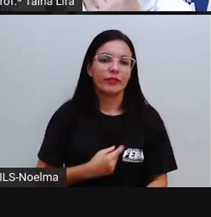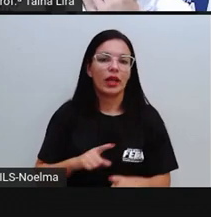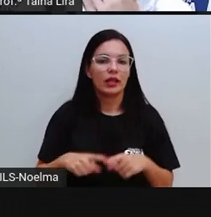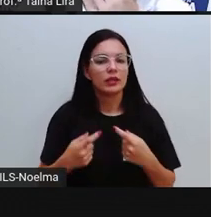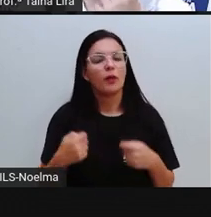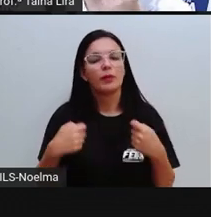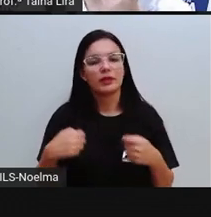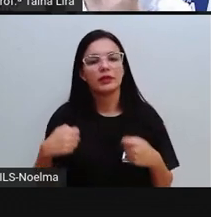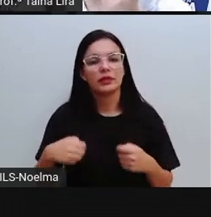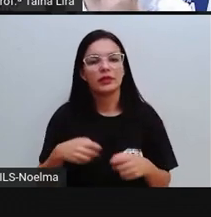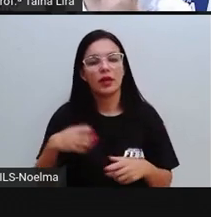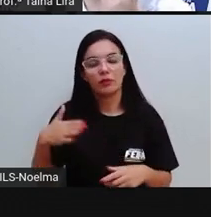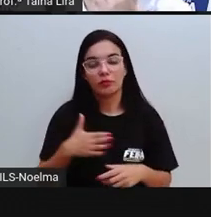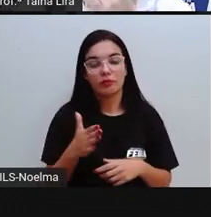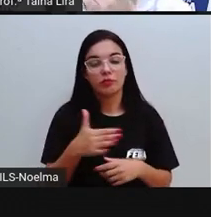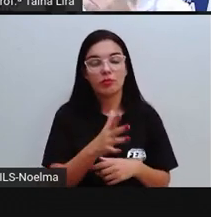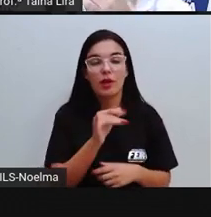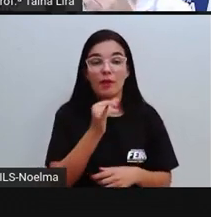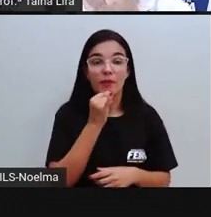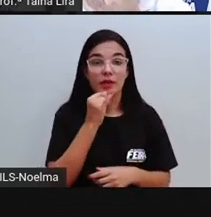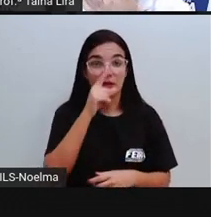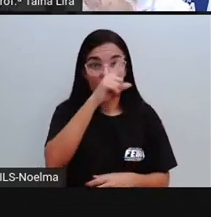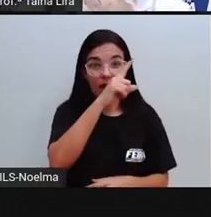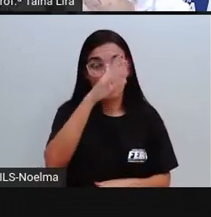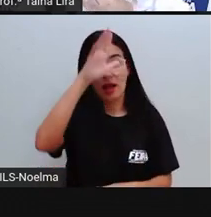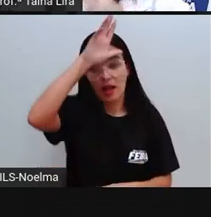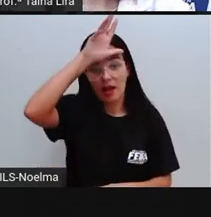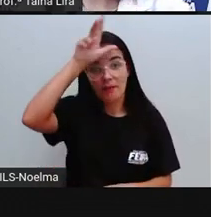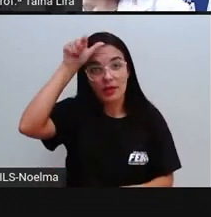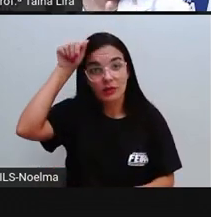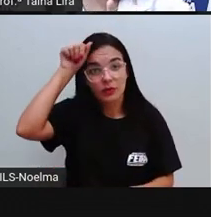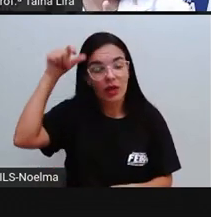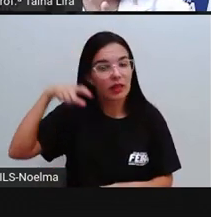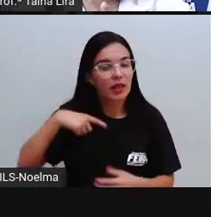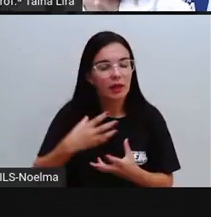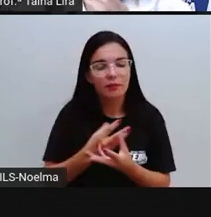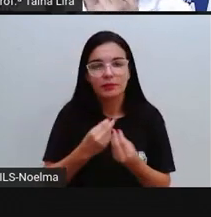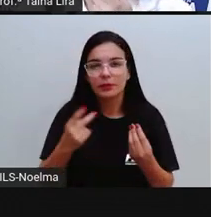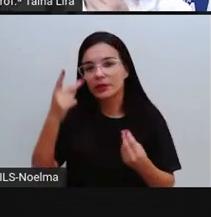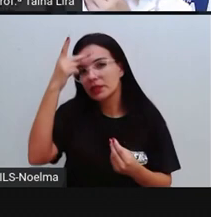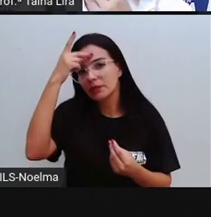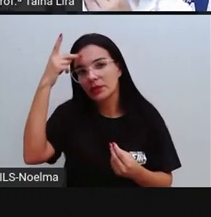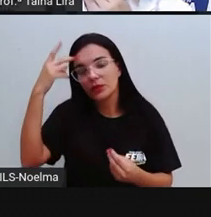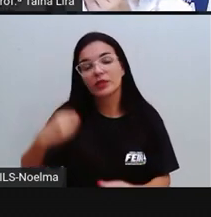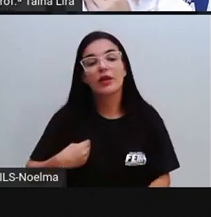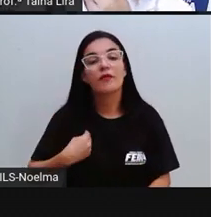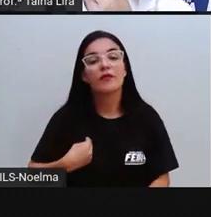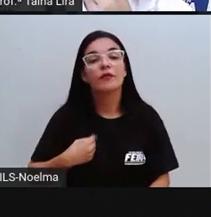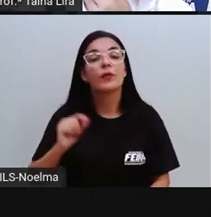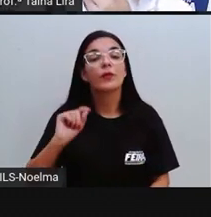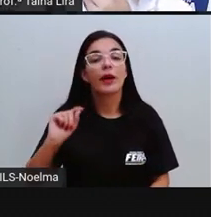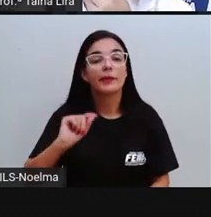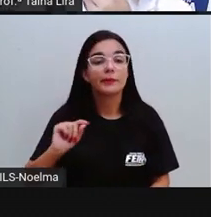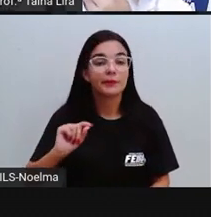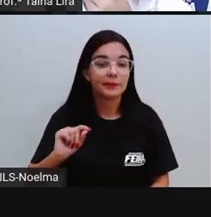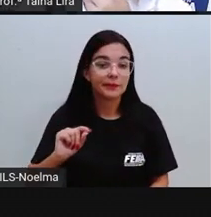existem aí comunidades, por exemplo, lá na Amazônia, várias pessoas aí vivem